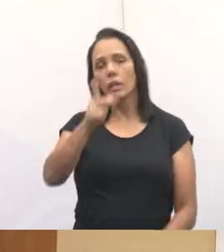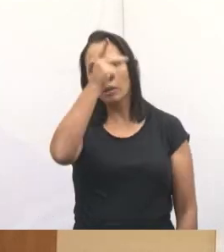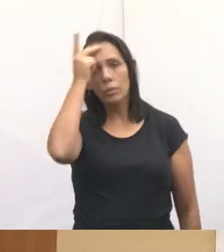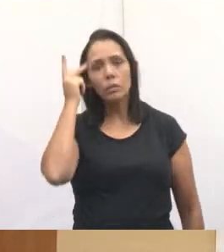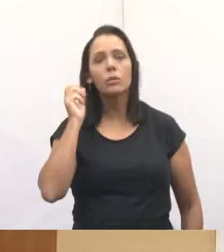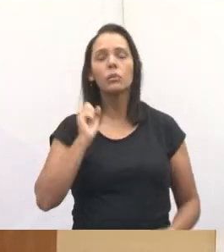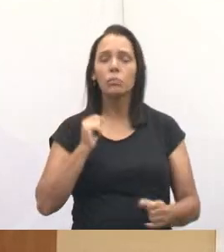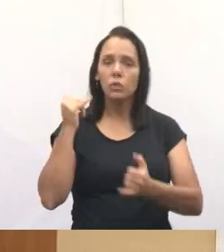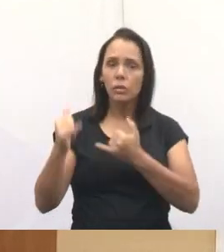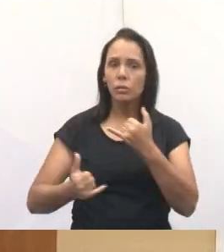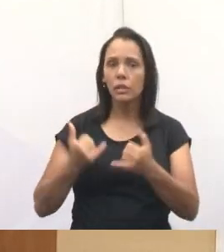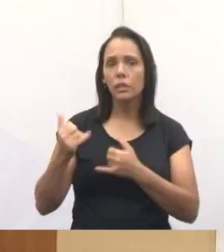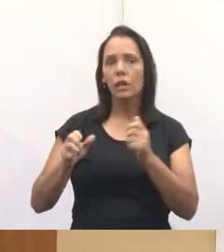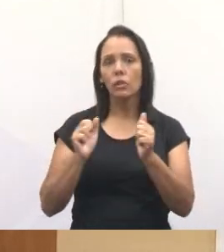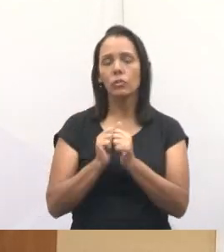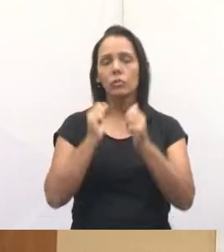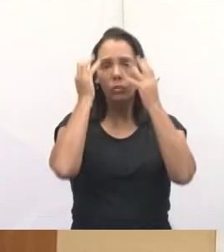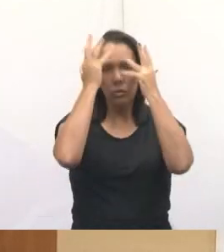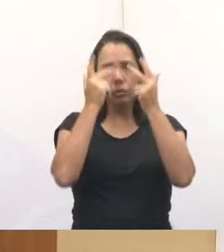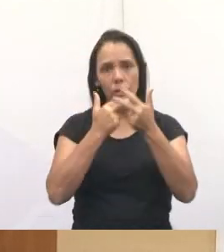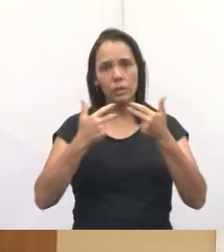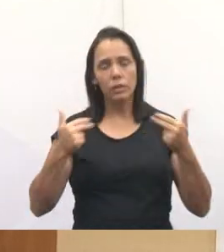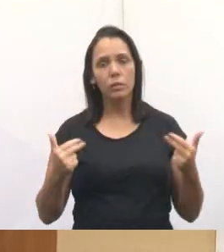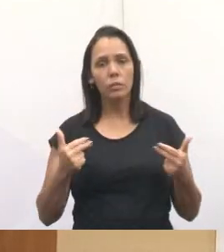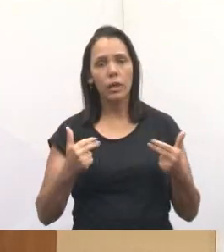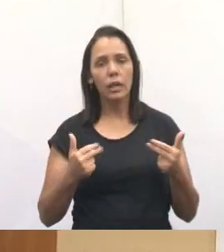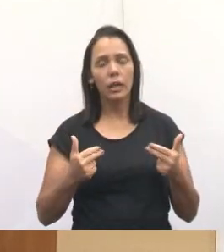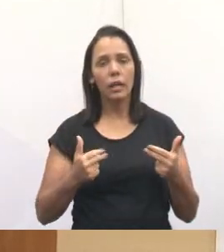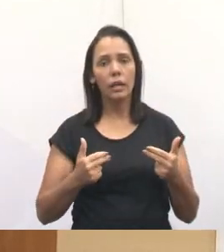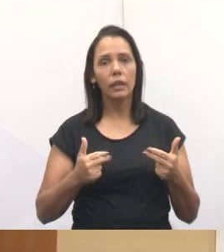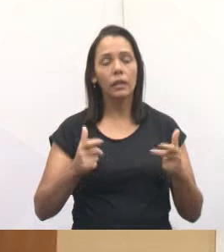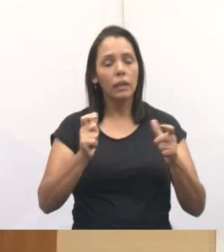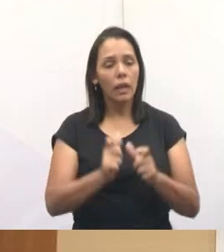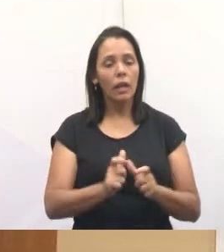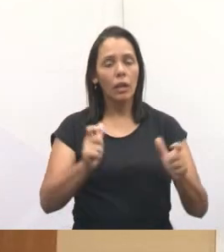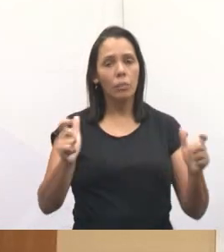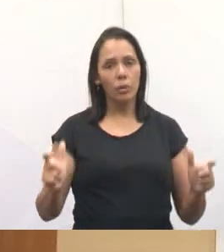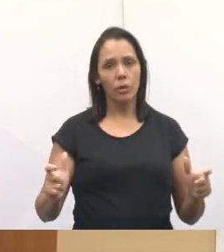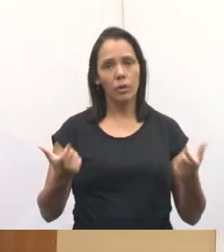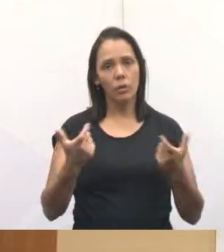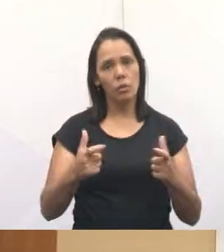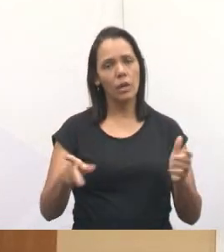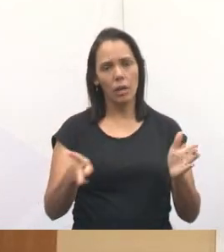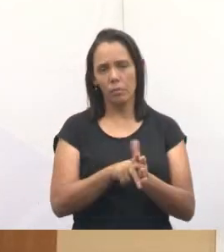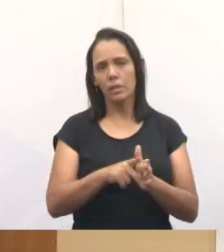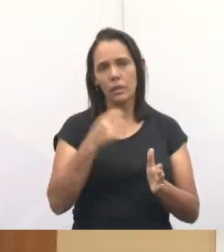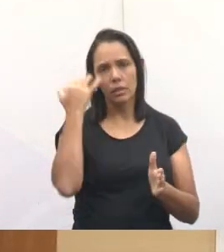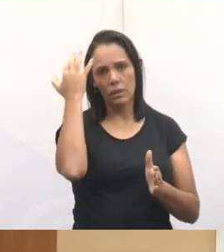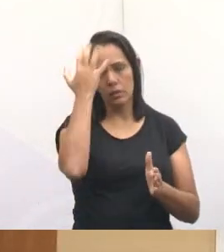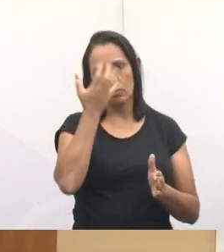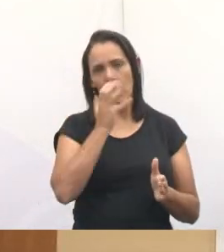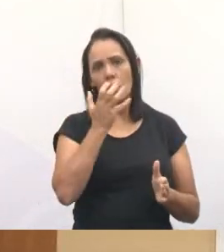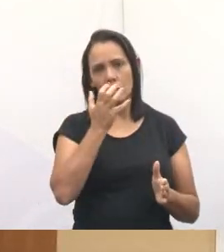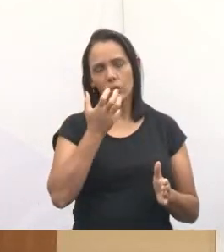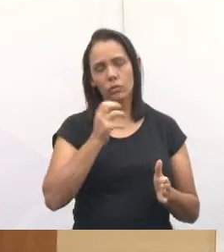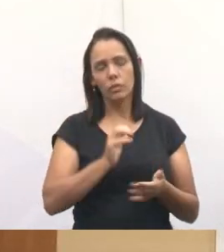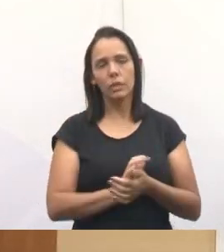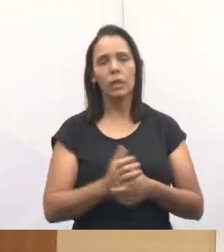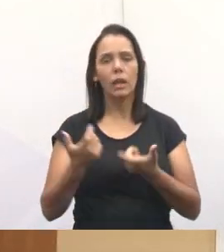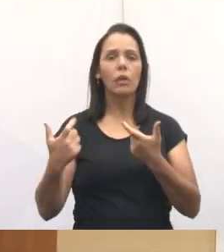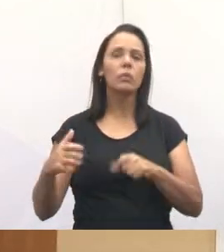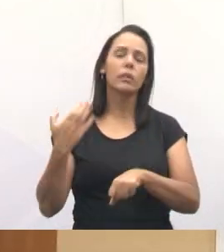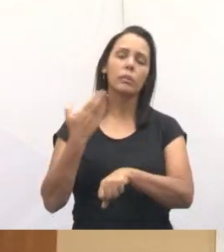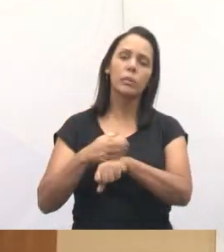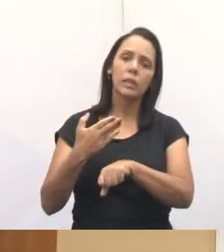possam brincar com seus animais. Não é um espaço pet, é maior que o espaço pet, com aparelhos para treinar os animais mesmo.